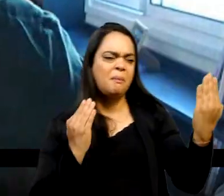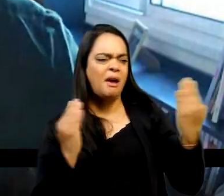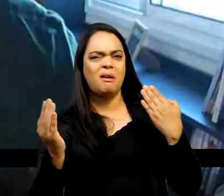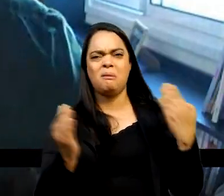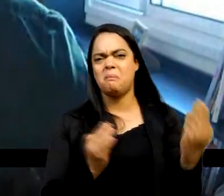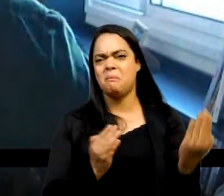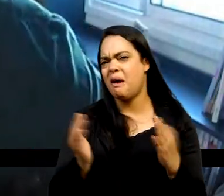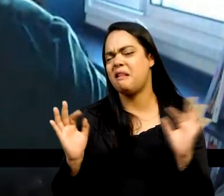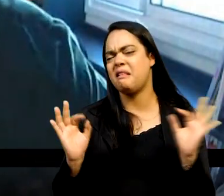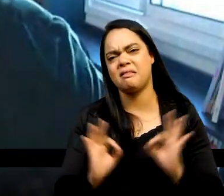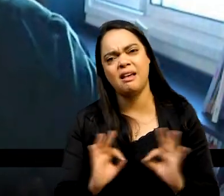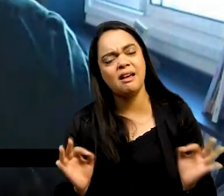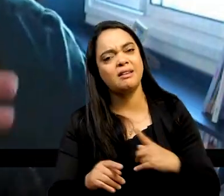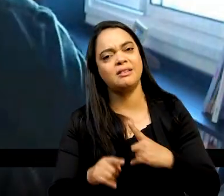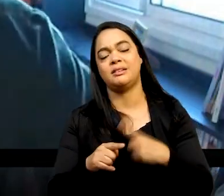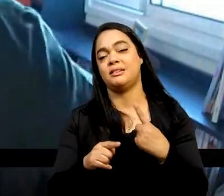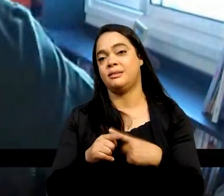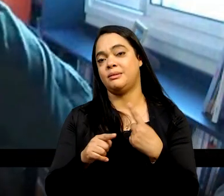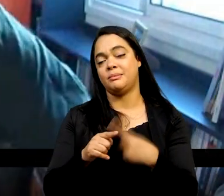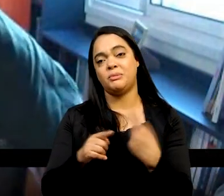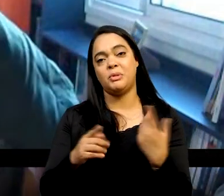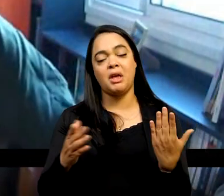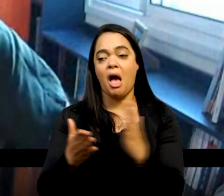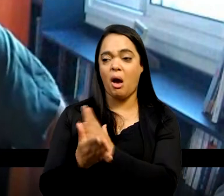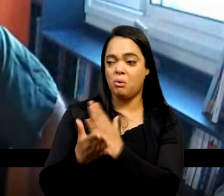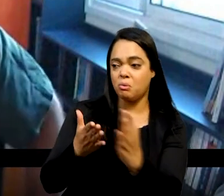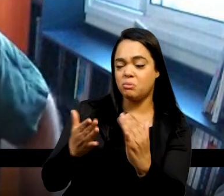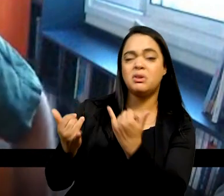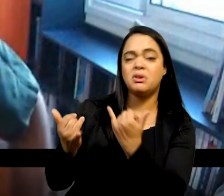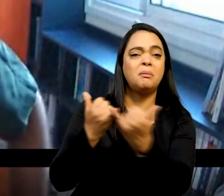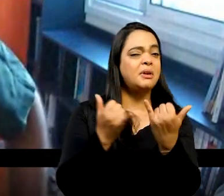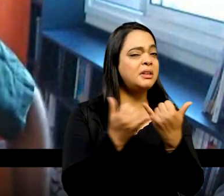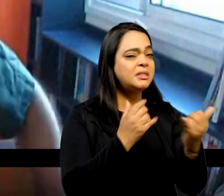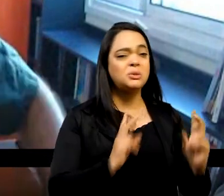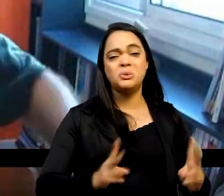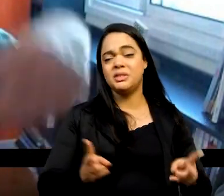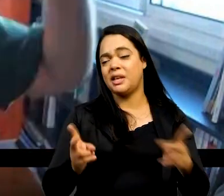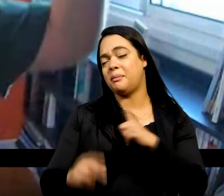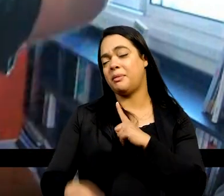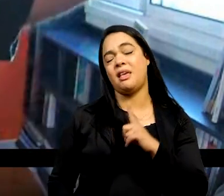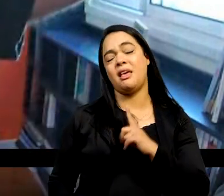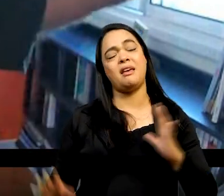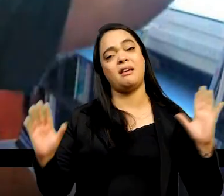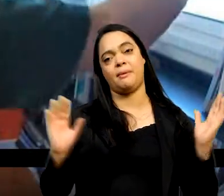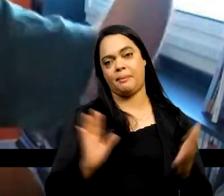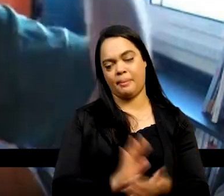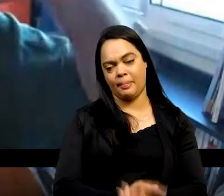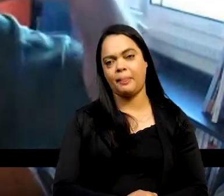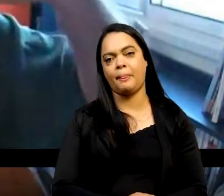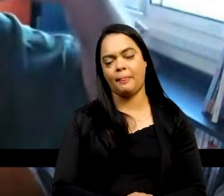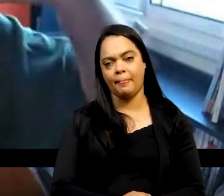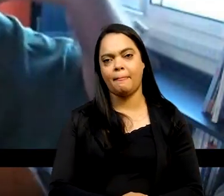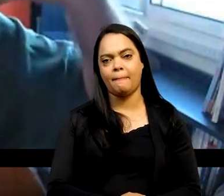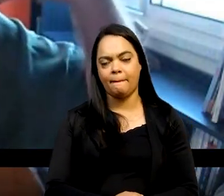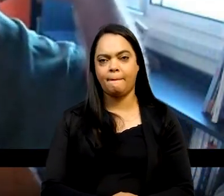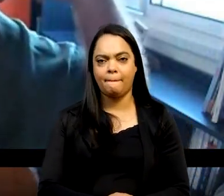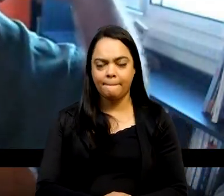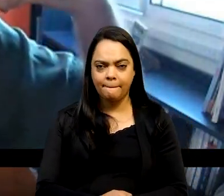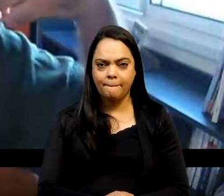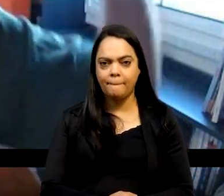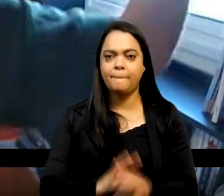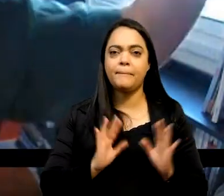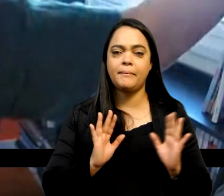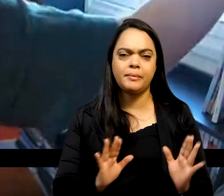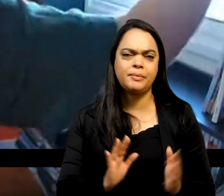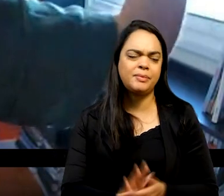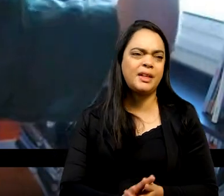têm algo de singular sempre? Sempre. Então, se a gente busca a medida de algo que aconteceu